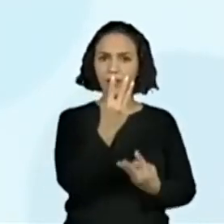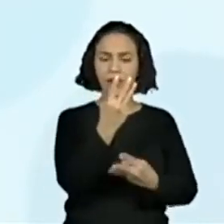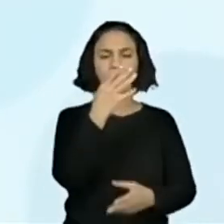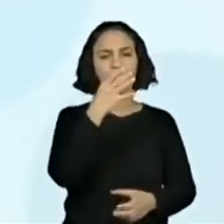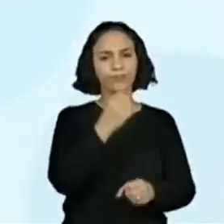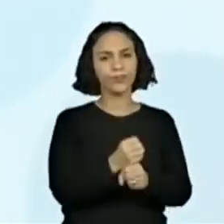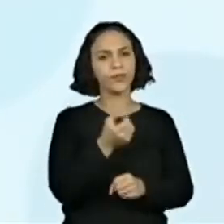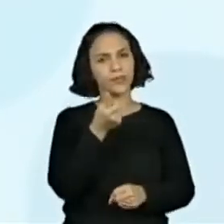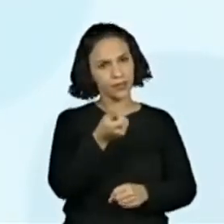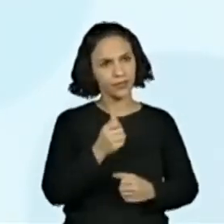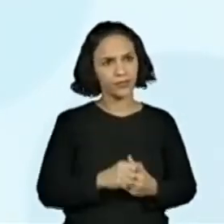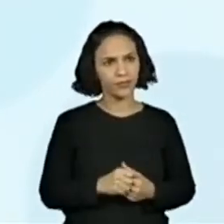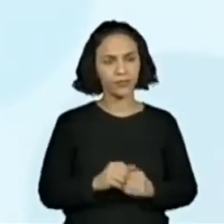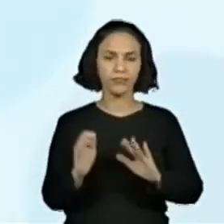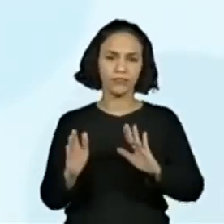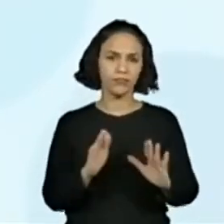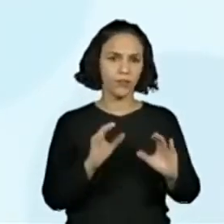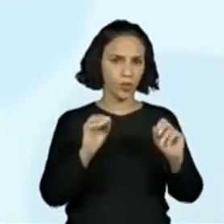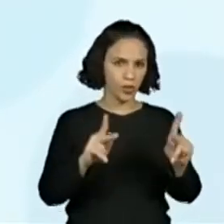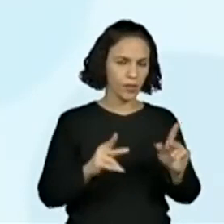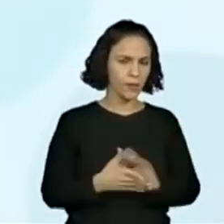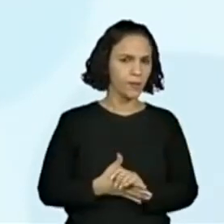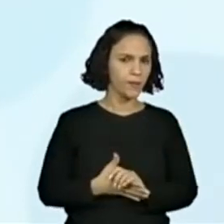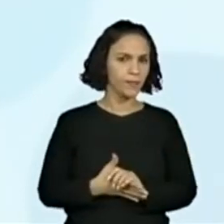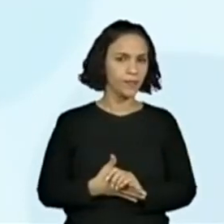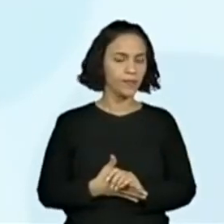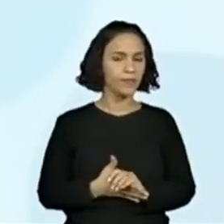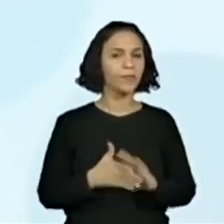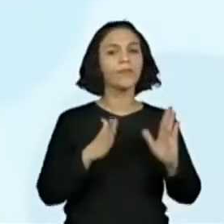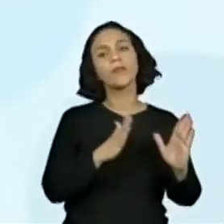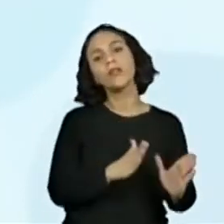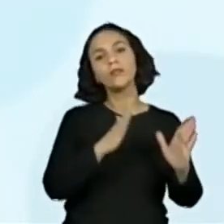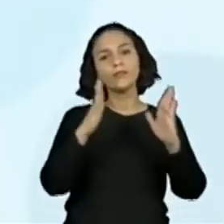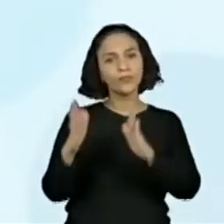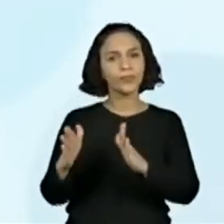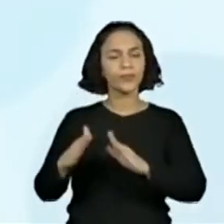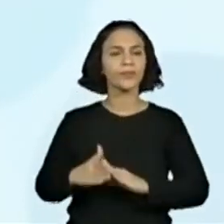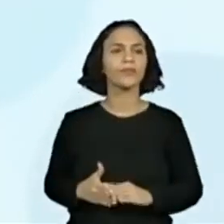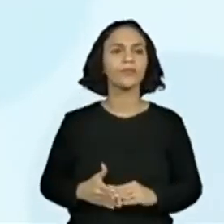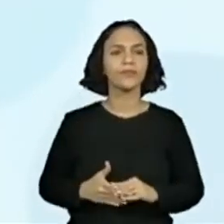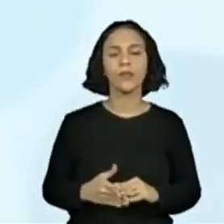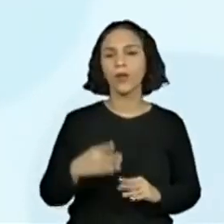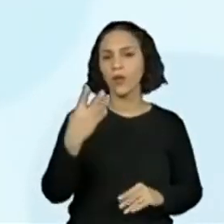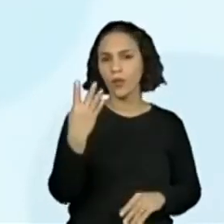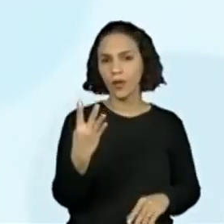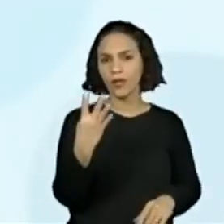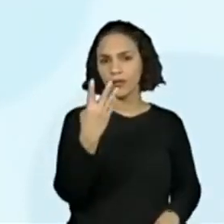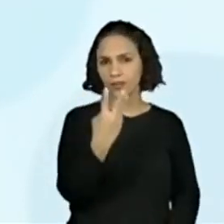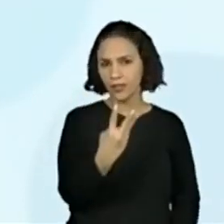6. Já determinei. Uma delas, né? Agora eu vou fazer a outra. 43.